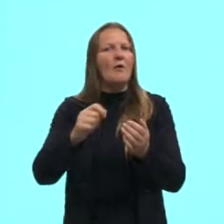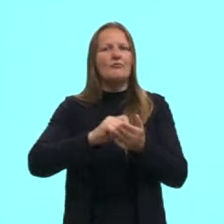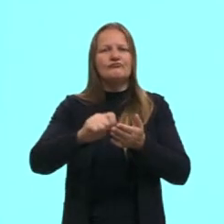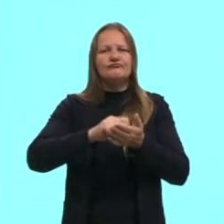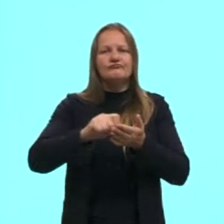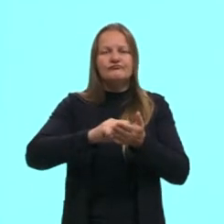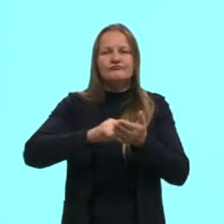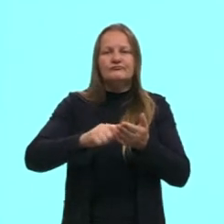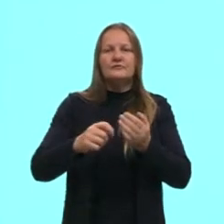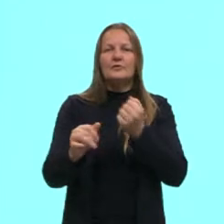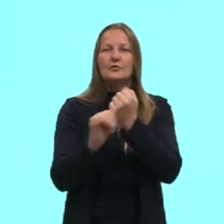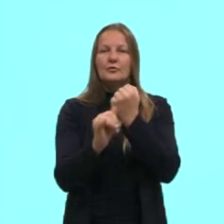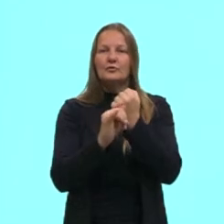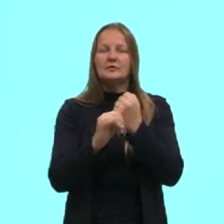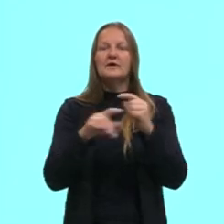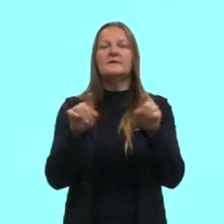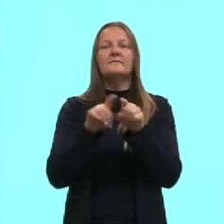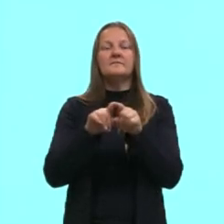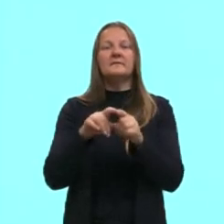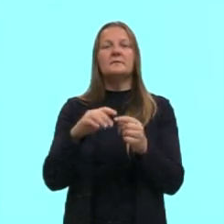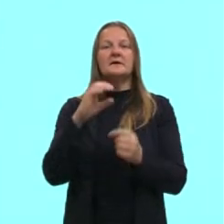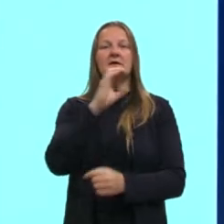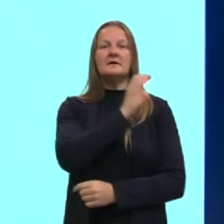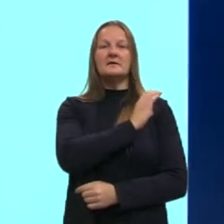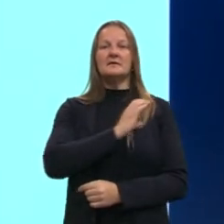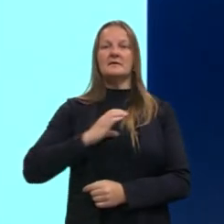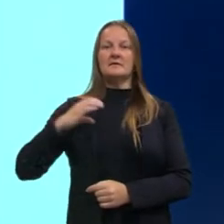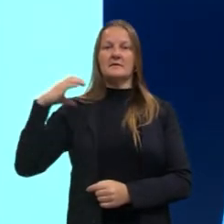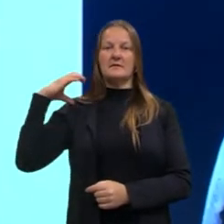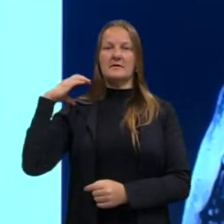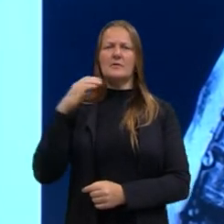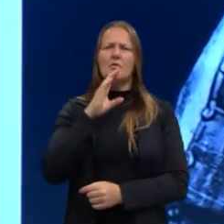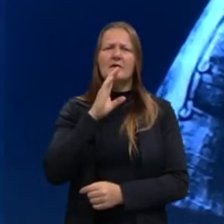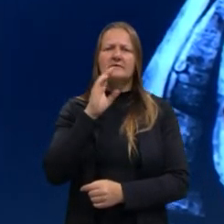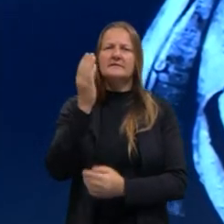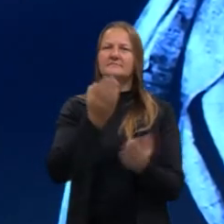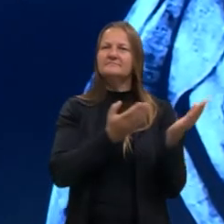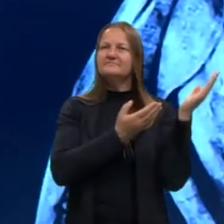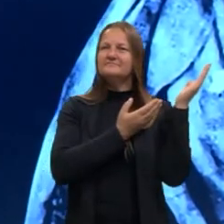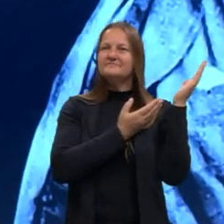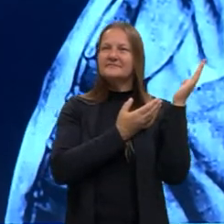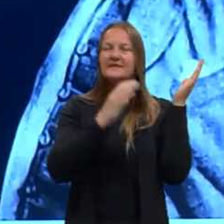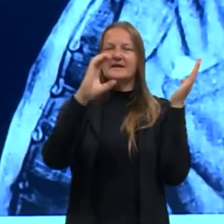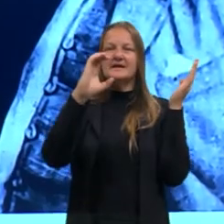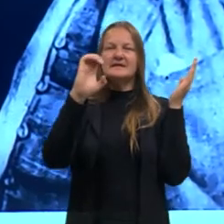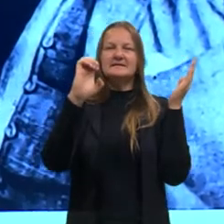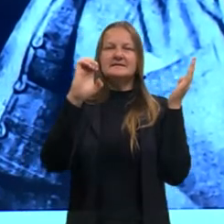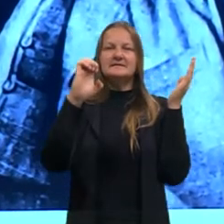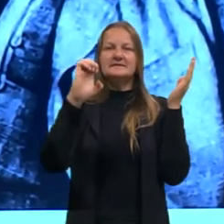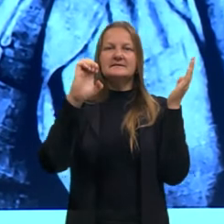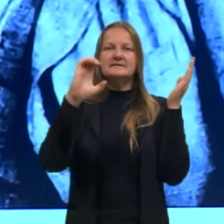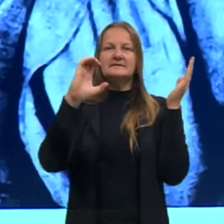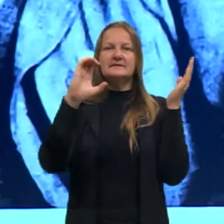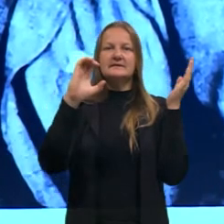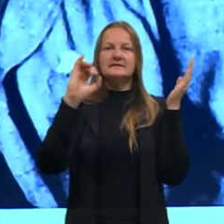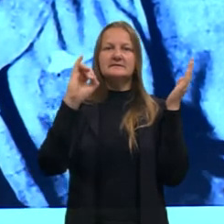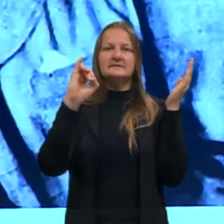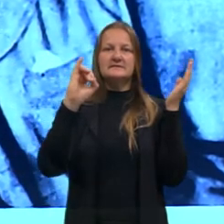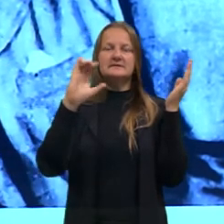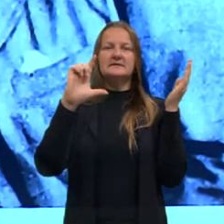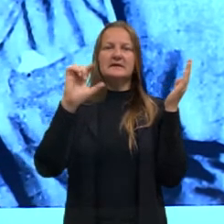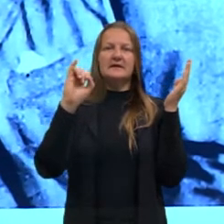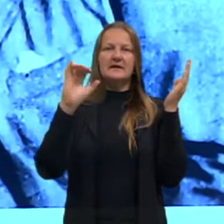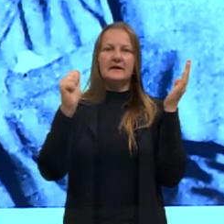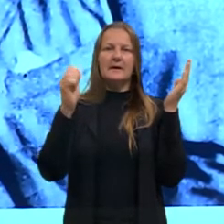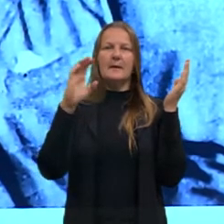E também a Cecília Meirelles, que vocês conhecem muito, vocês já ouviram falar muito. E muitos textos que a gente